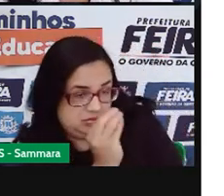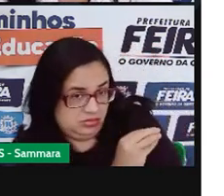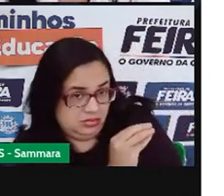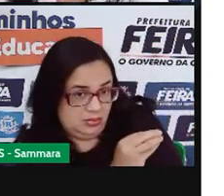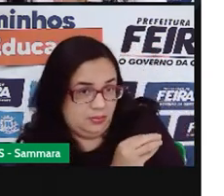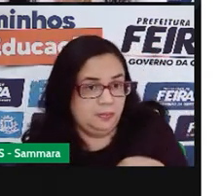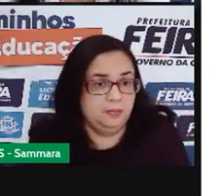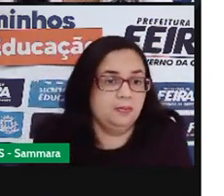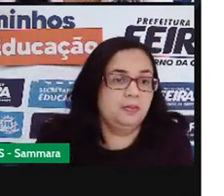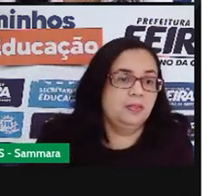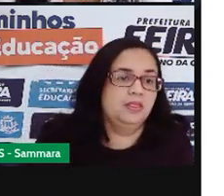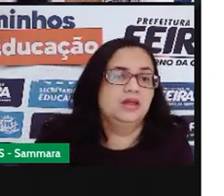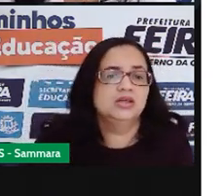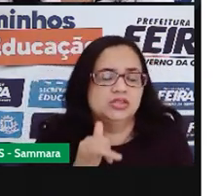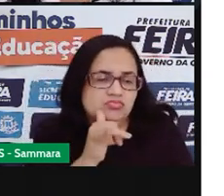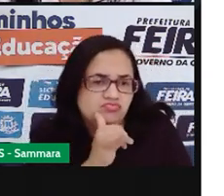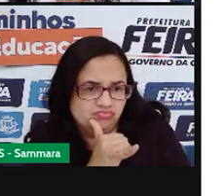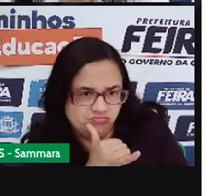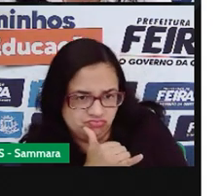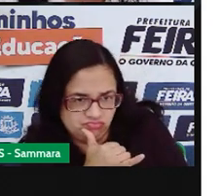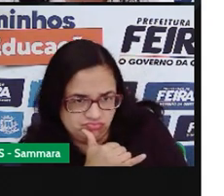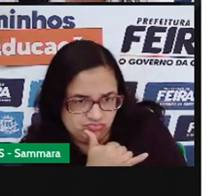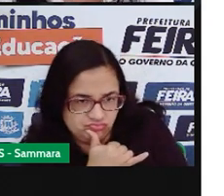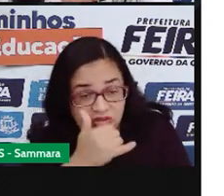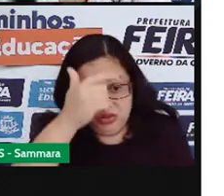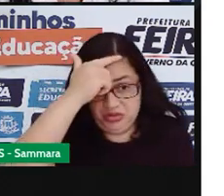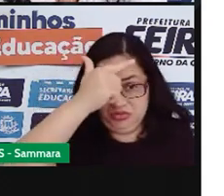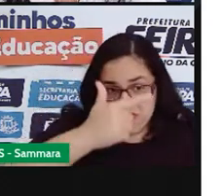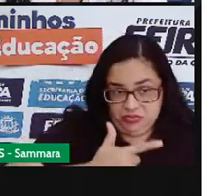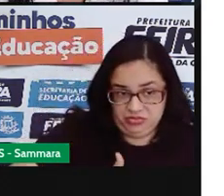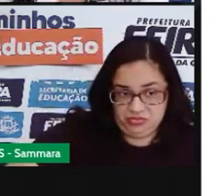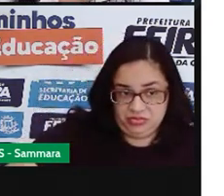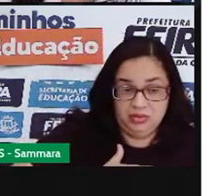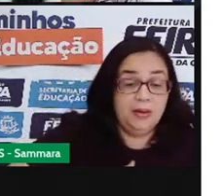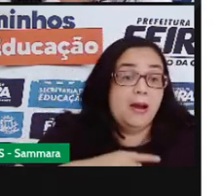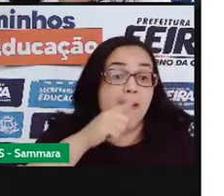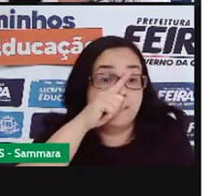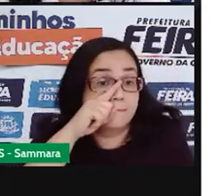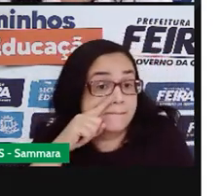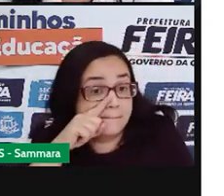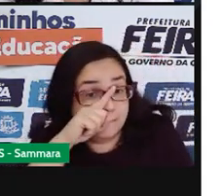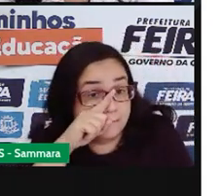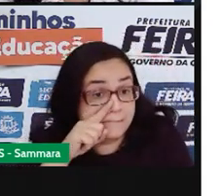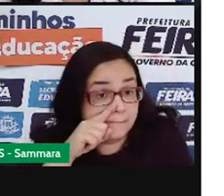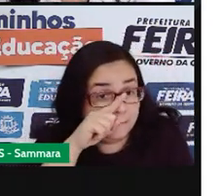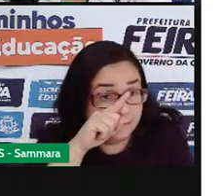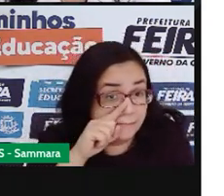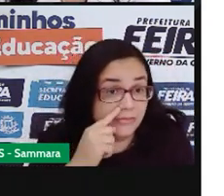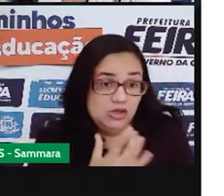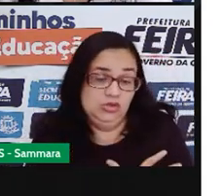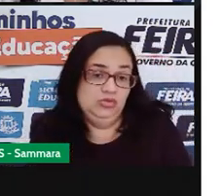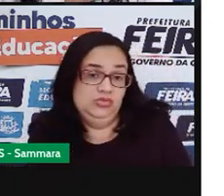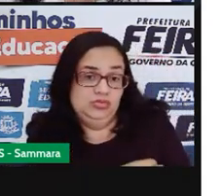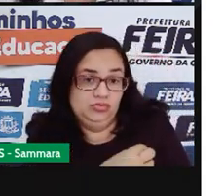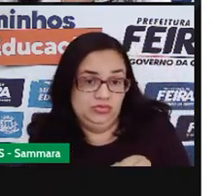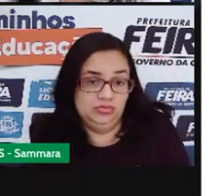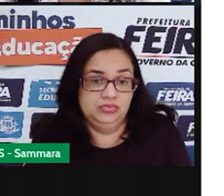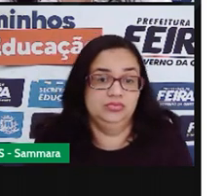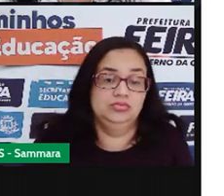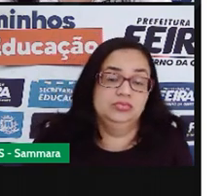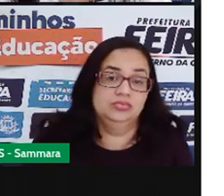E isso, primeiro, é muito triste, é muito feio e é perigoso para os filhotinhos.